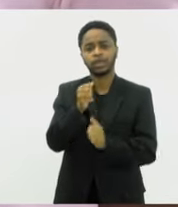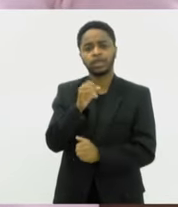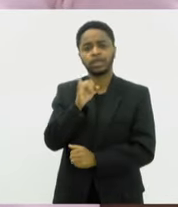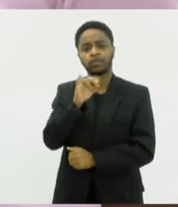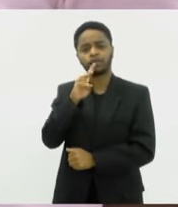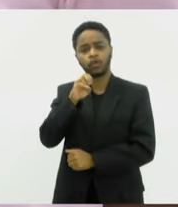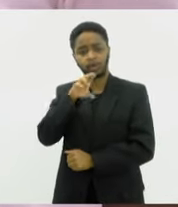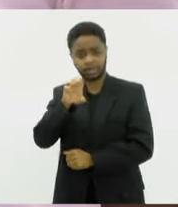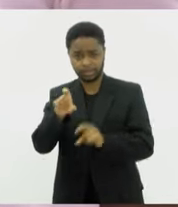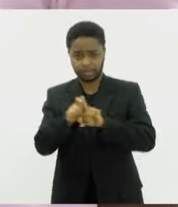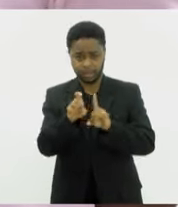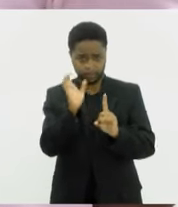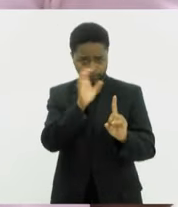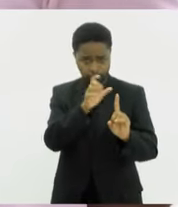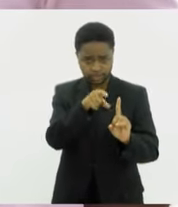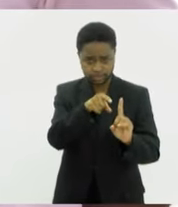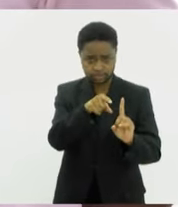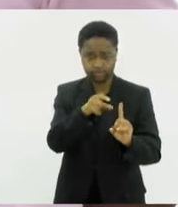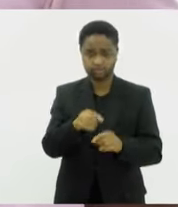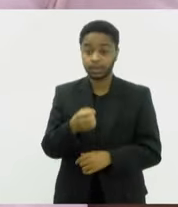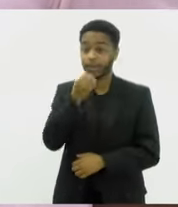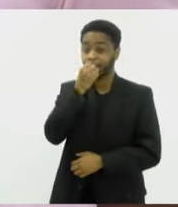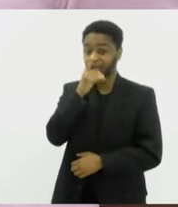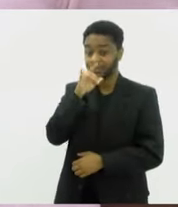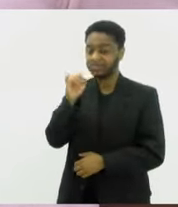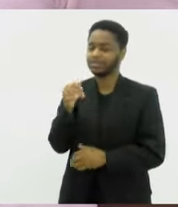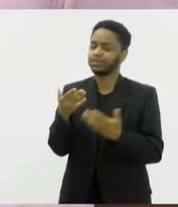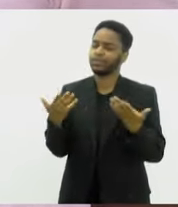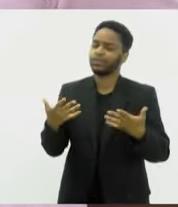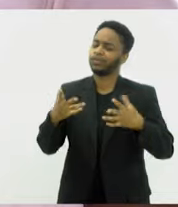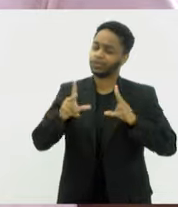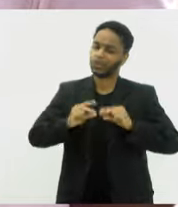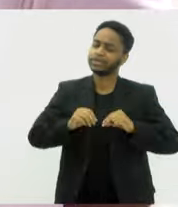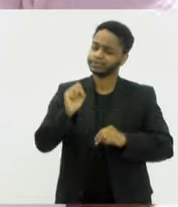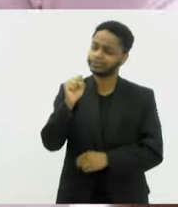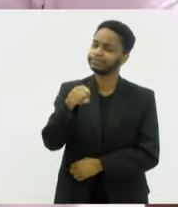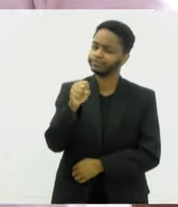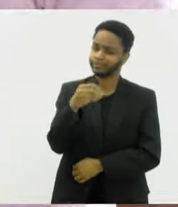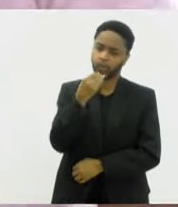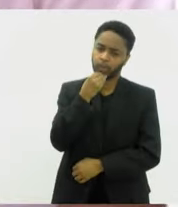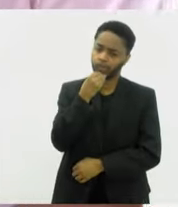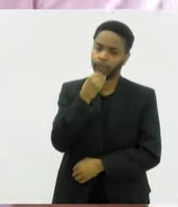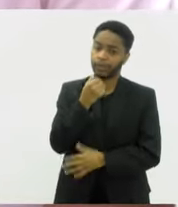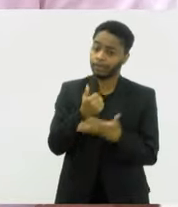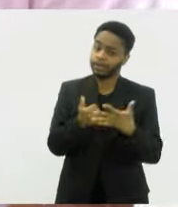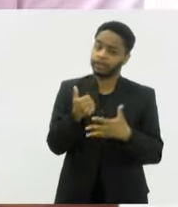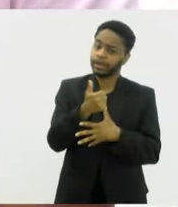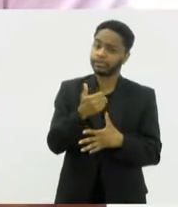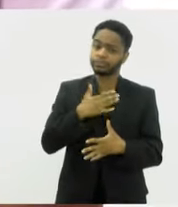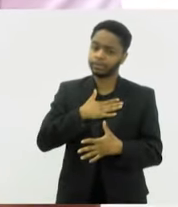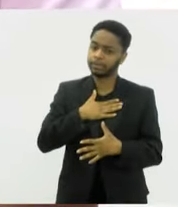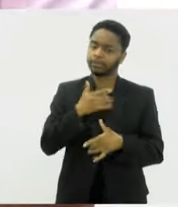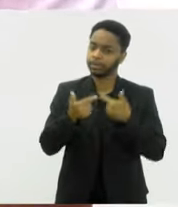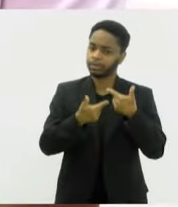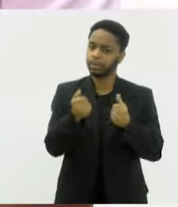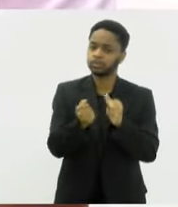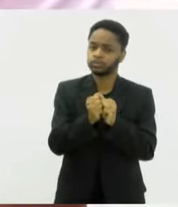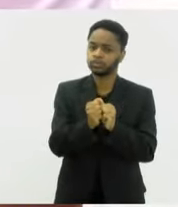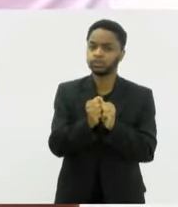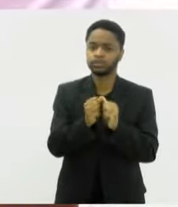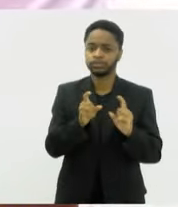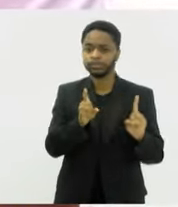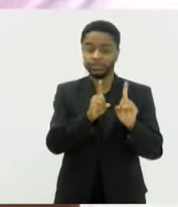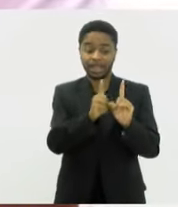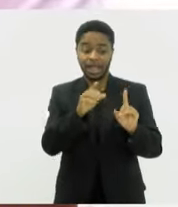influência para você também? É uma influência? Olá, bom dia! Nossa, total, né? Foi um privilégio, né? Trabalhar com a Dona Ivone Lara. Muitas vezes eu